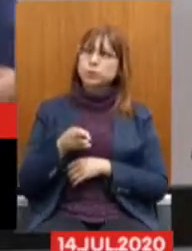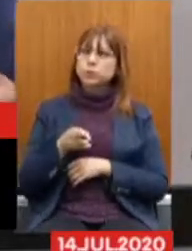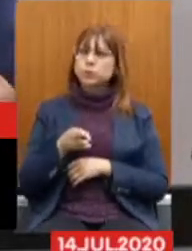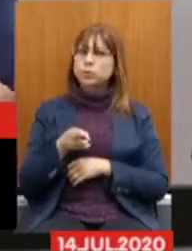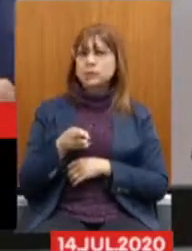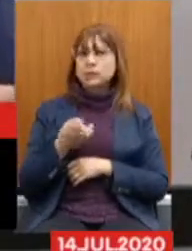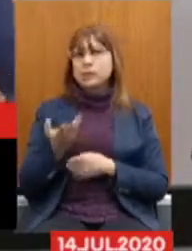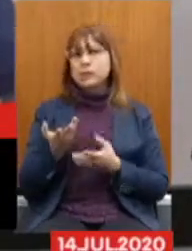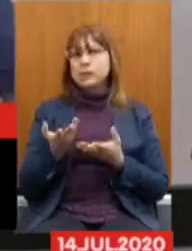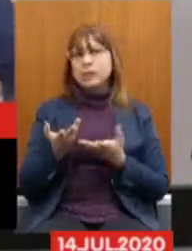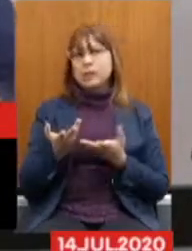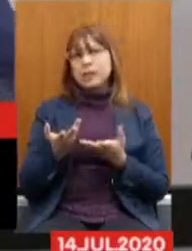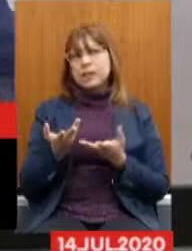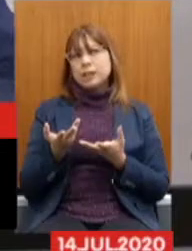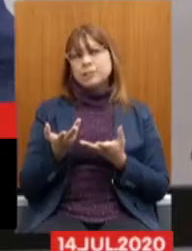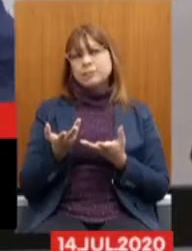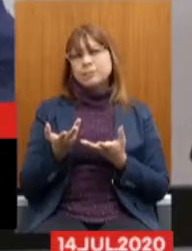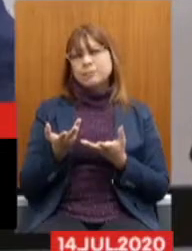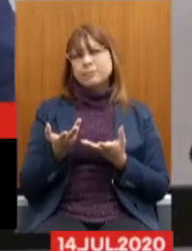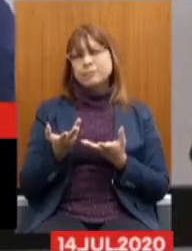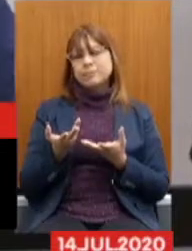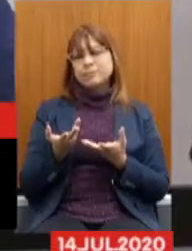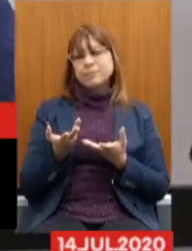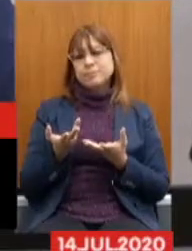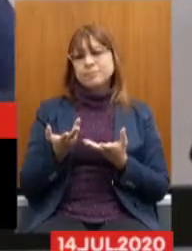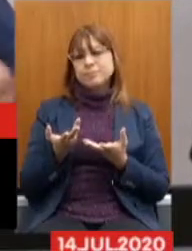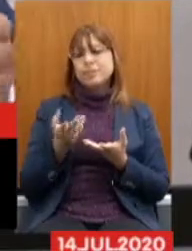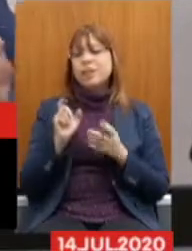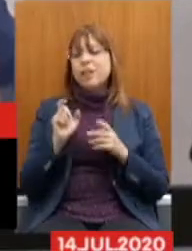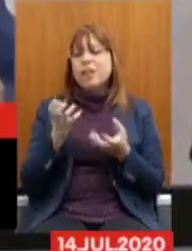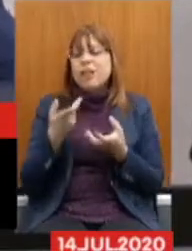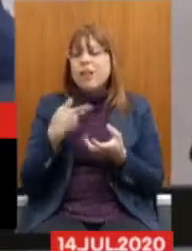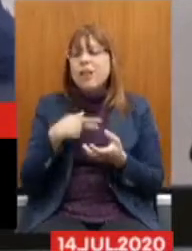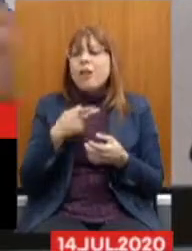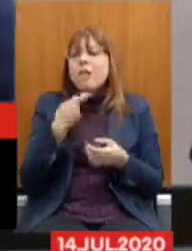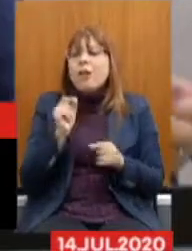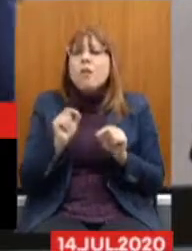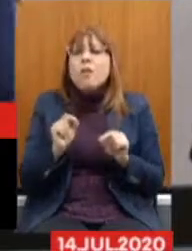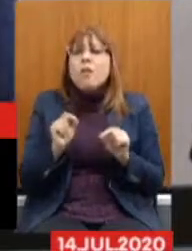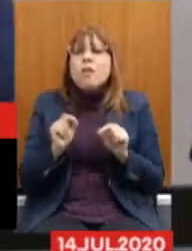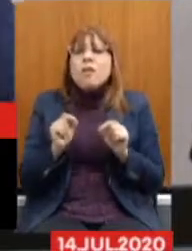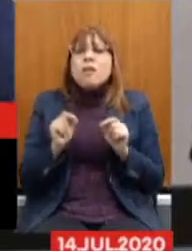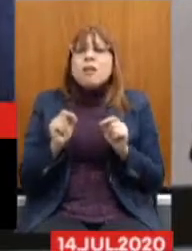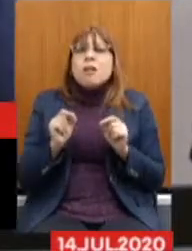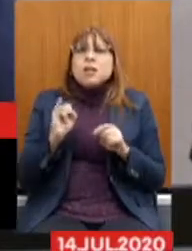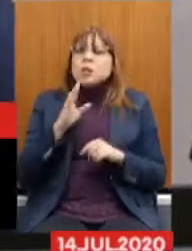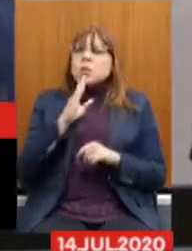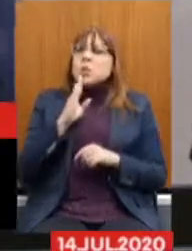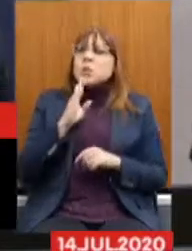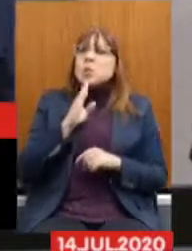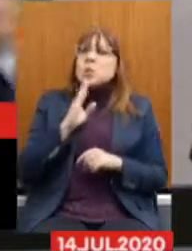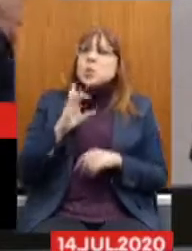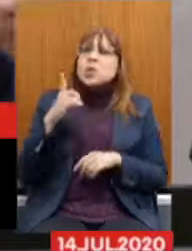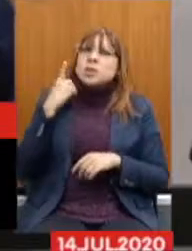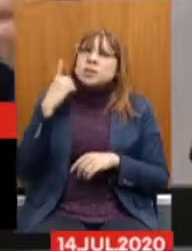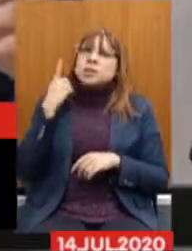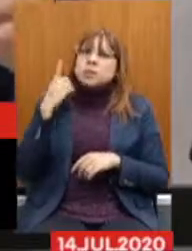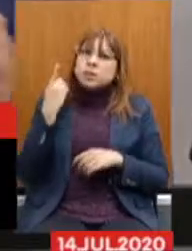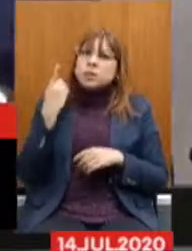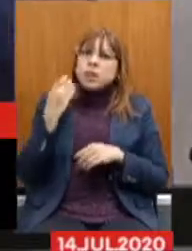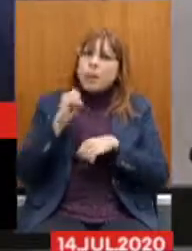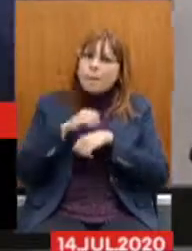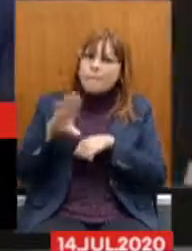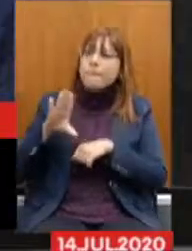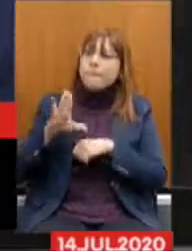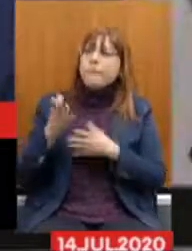o que você quer que eu fale para deputado? Se você conhecer algum deputado, você manda para ele. Então, tem alguns que eu estou recebendo,